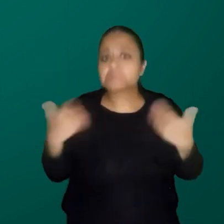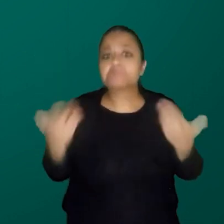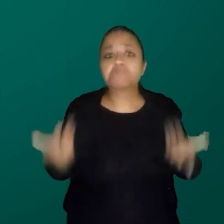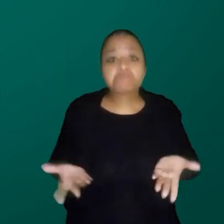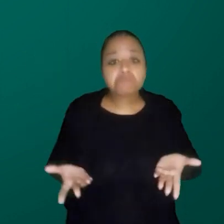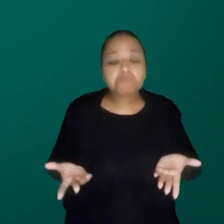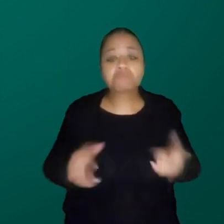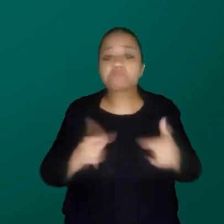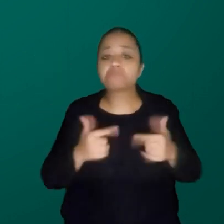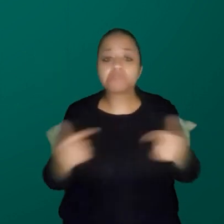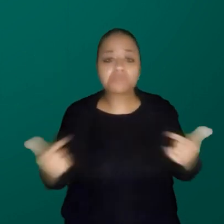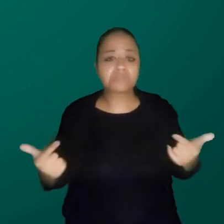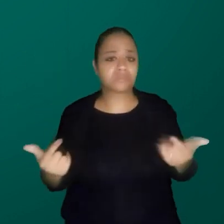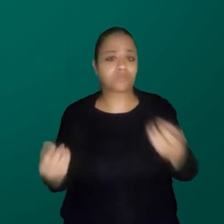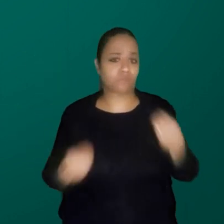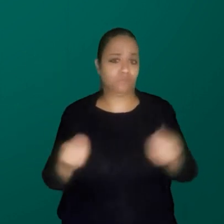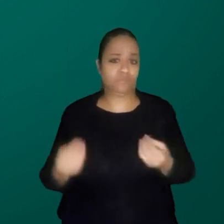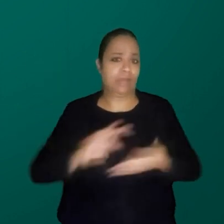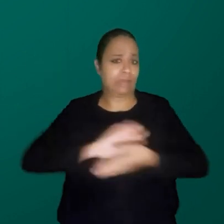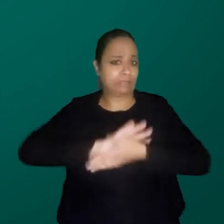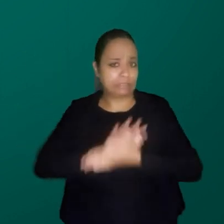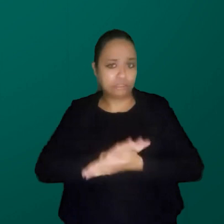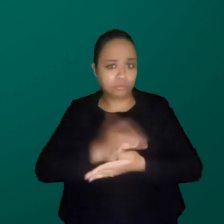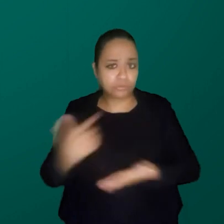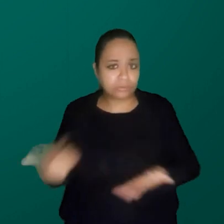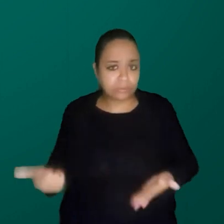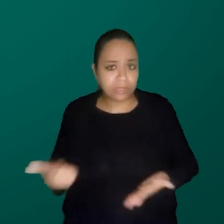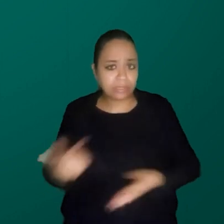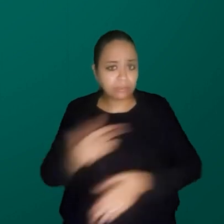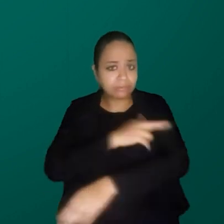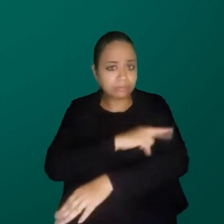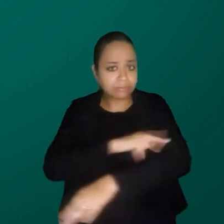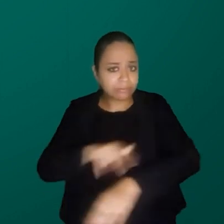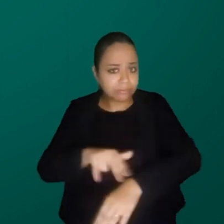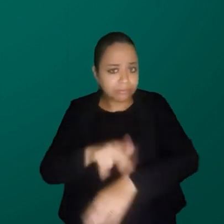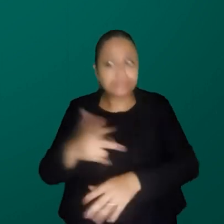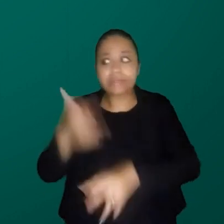E não tem racismo na nossa universidade. Acho que está sendo gravado, não